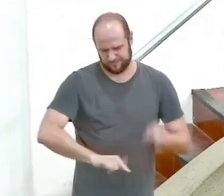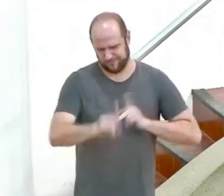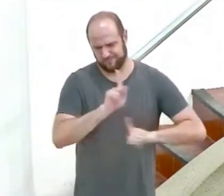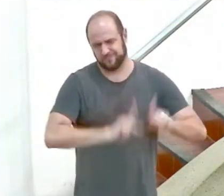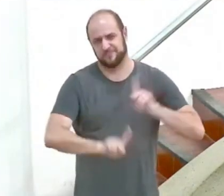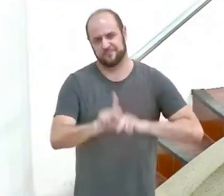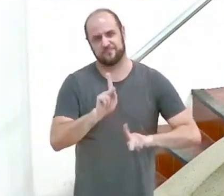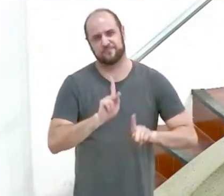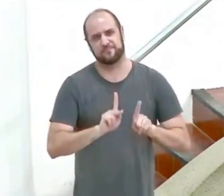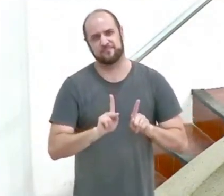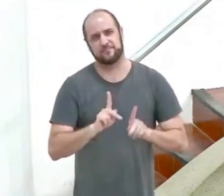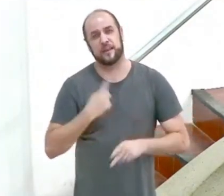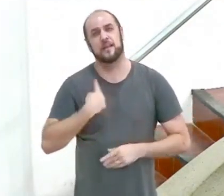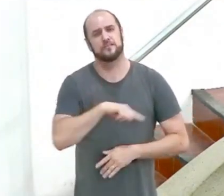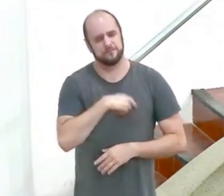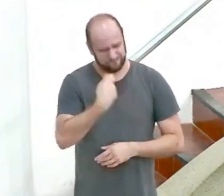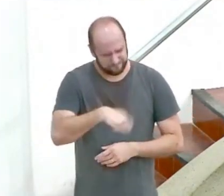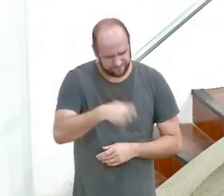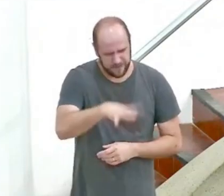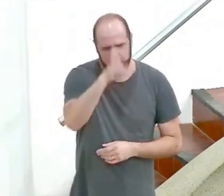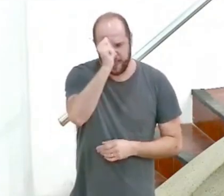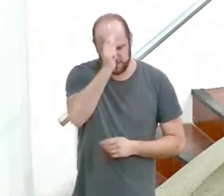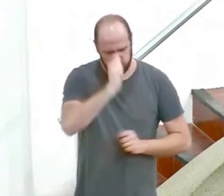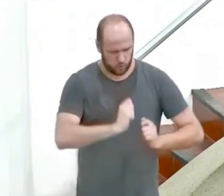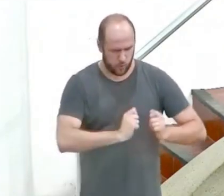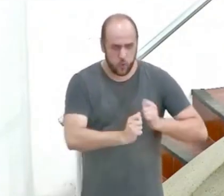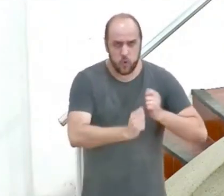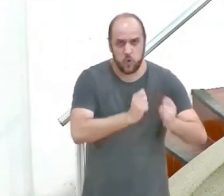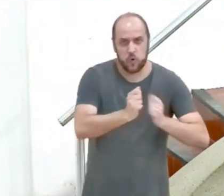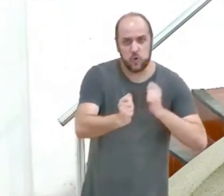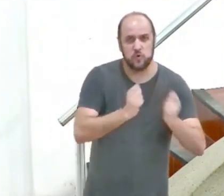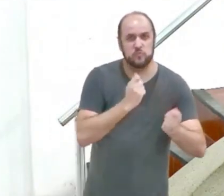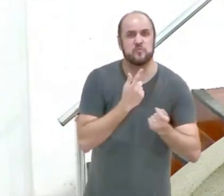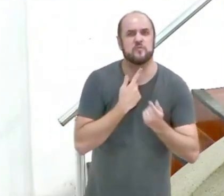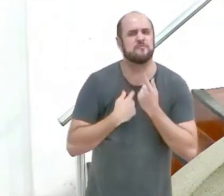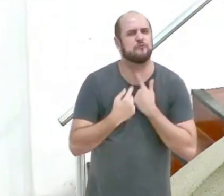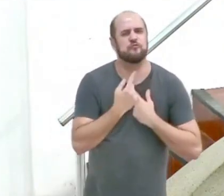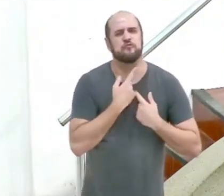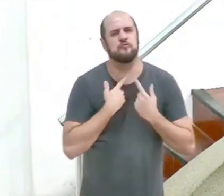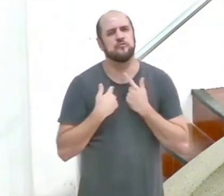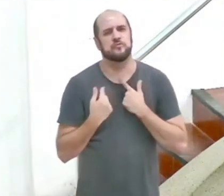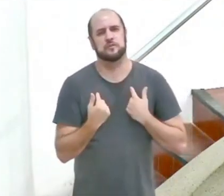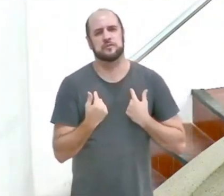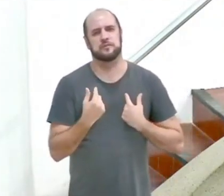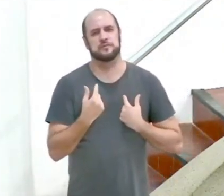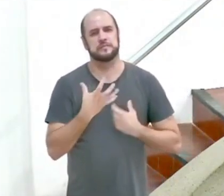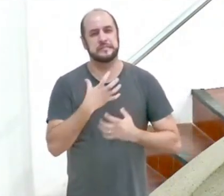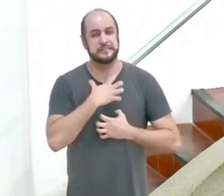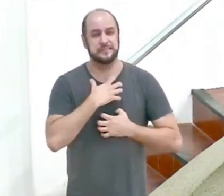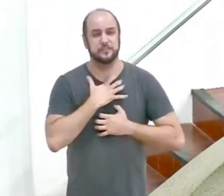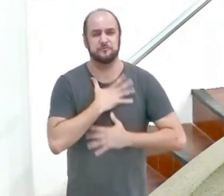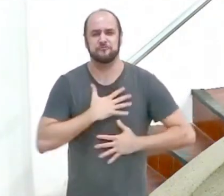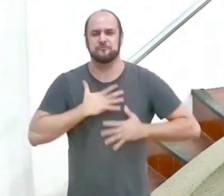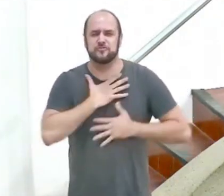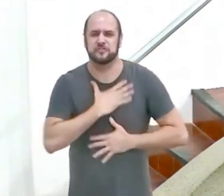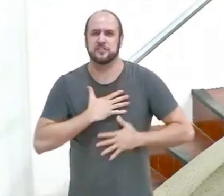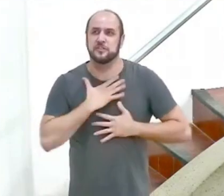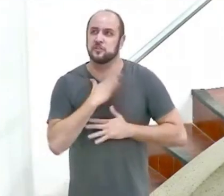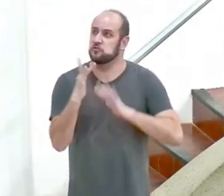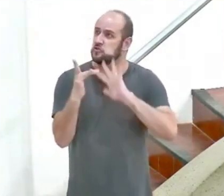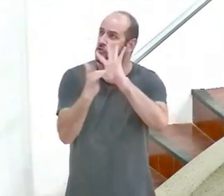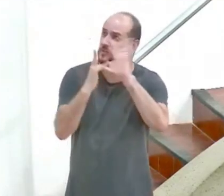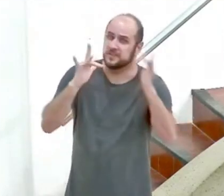Precisamos aprender a controlar esses desejos encontrando plena satisfação em Cristo Jesus.